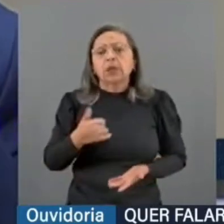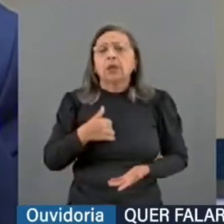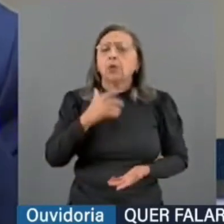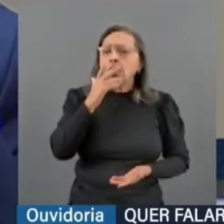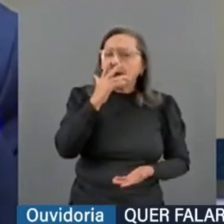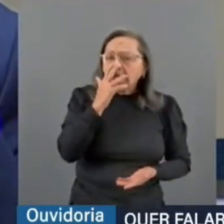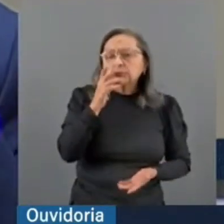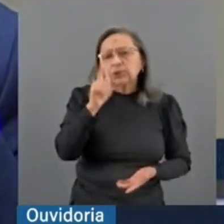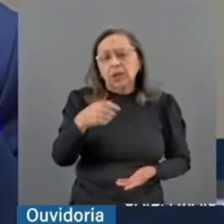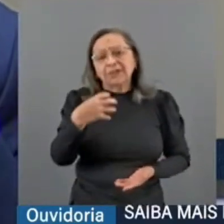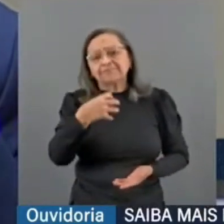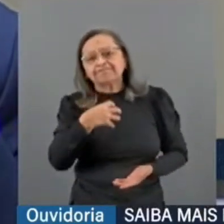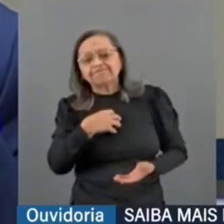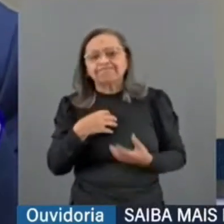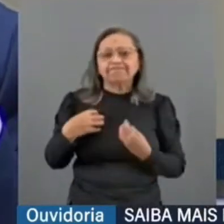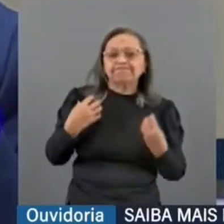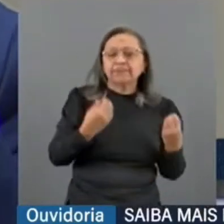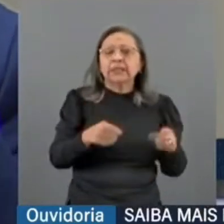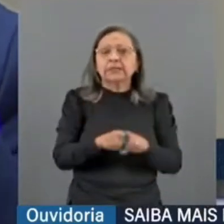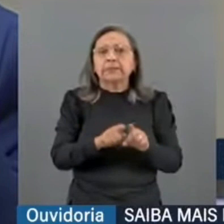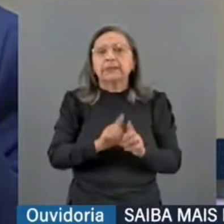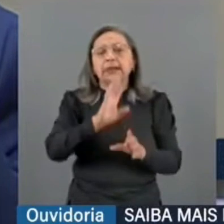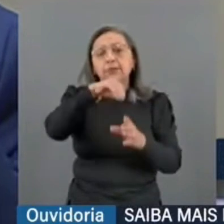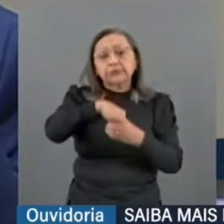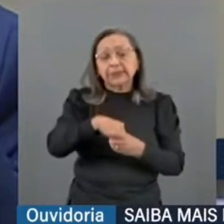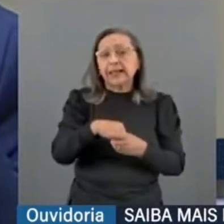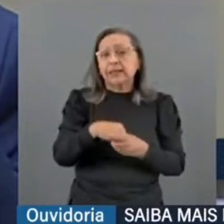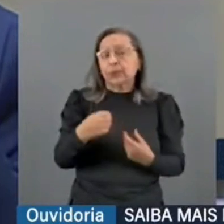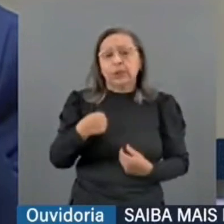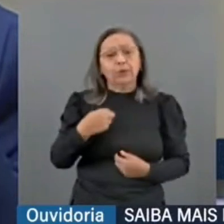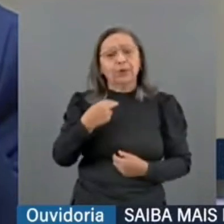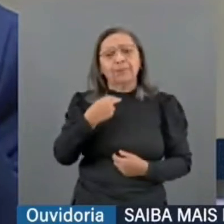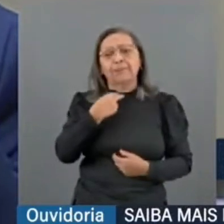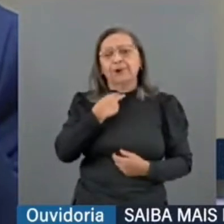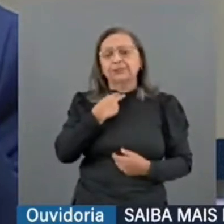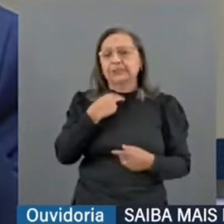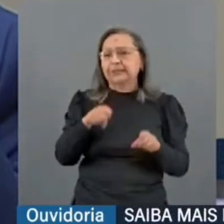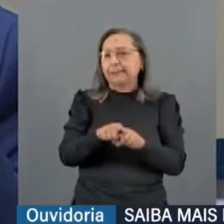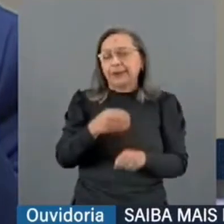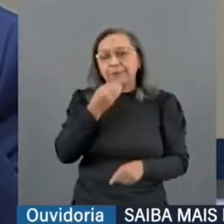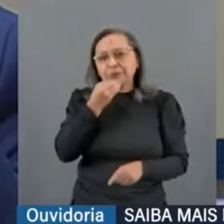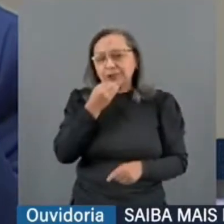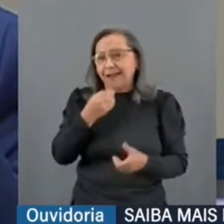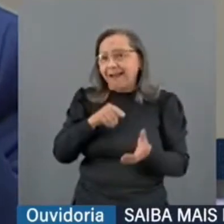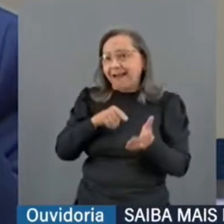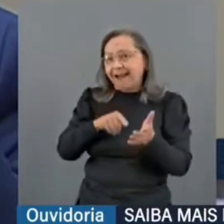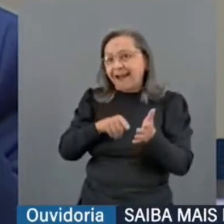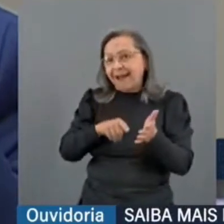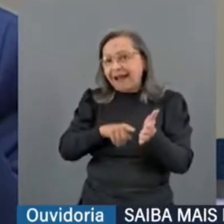também que está consolidada, não posso e não deveria analisar